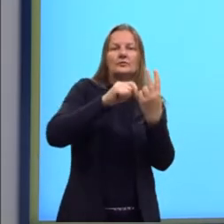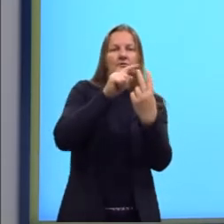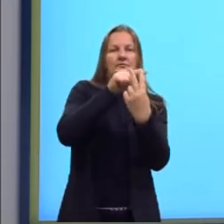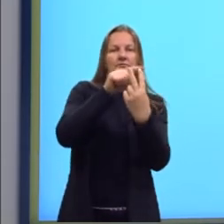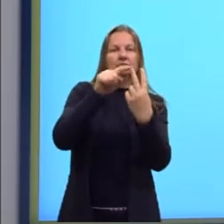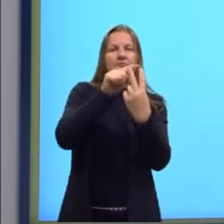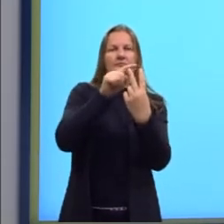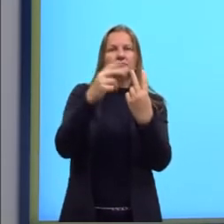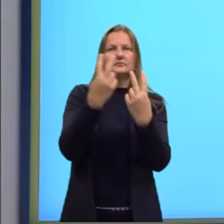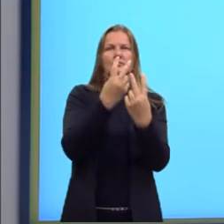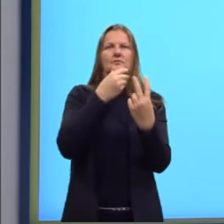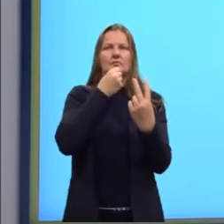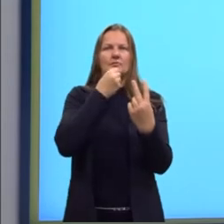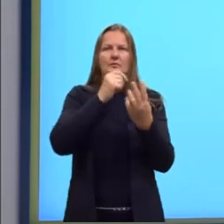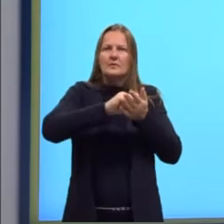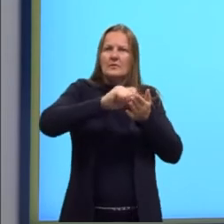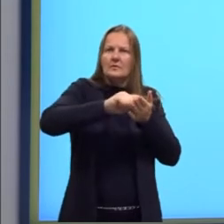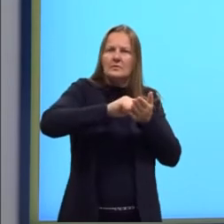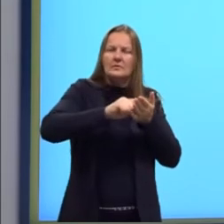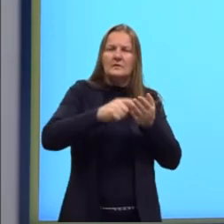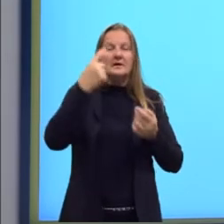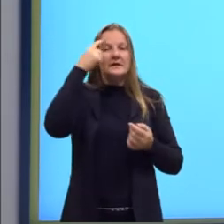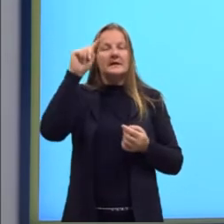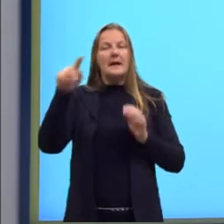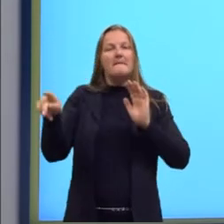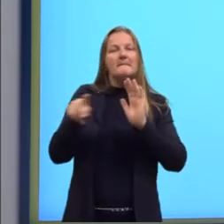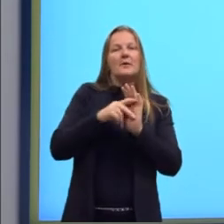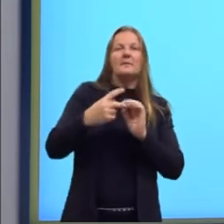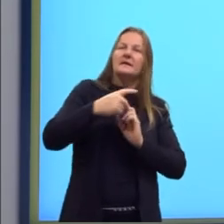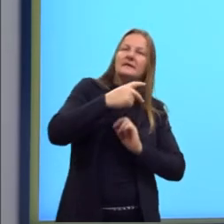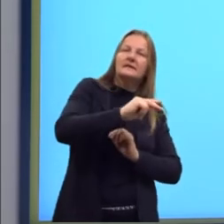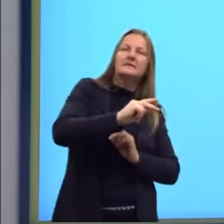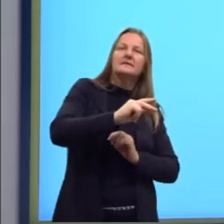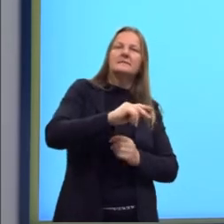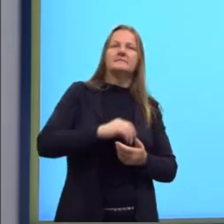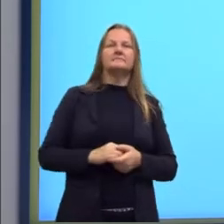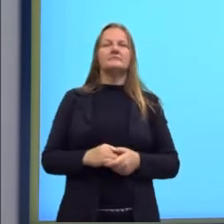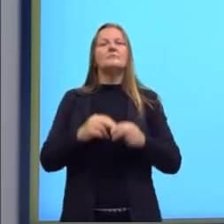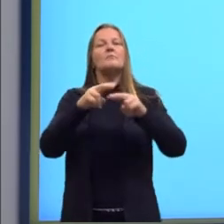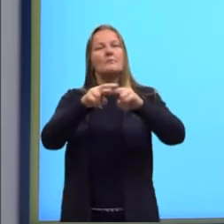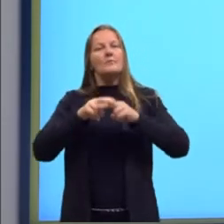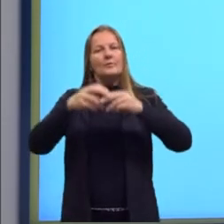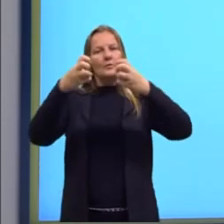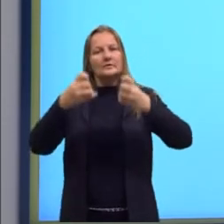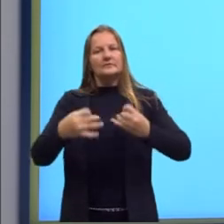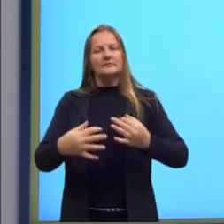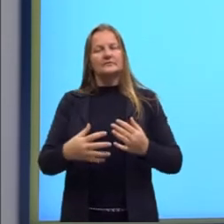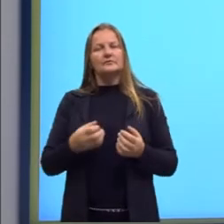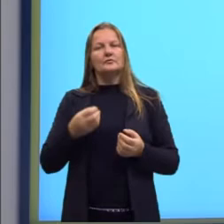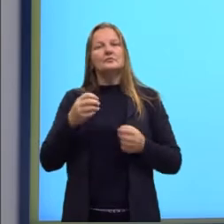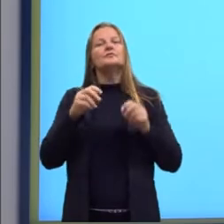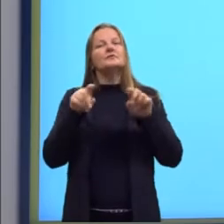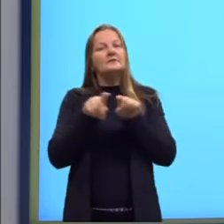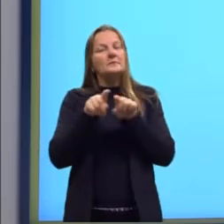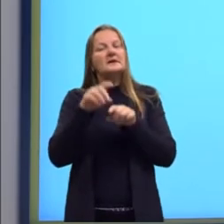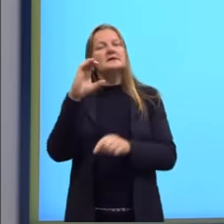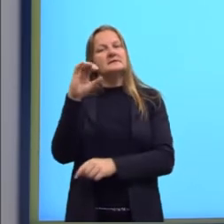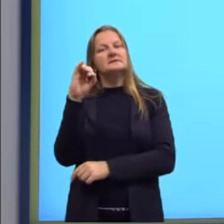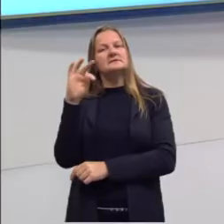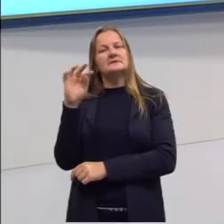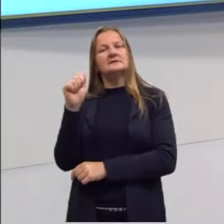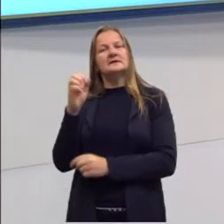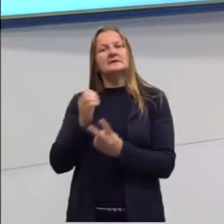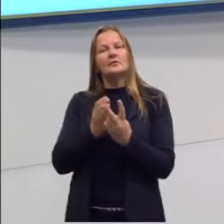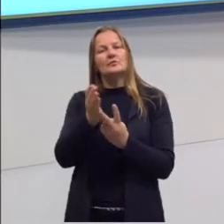ele está dizendo que o que está aqui é a ideia desses dois. E, portanto, ele está fazendo uma citação que a gente chama